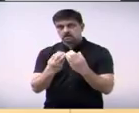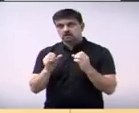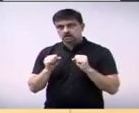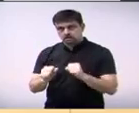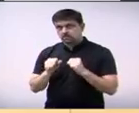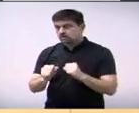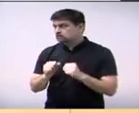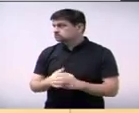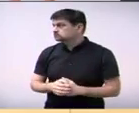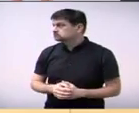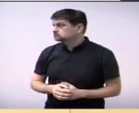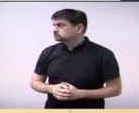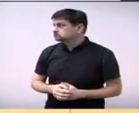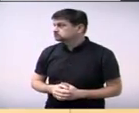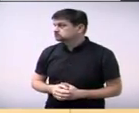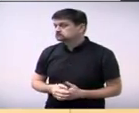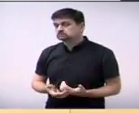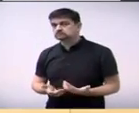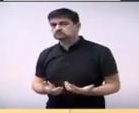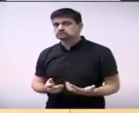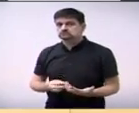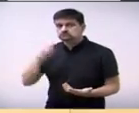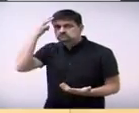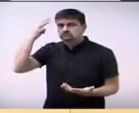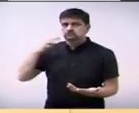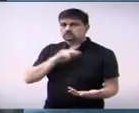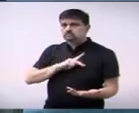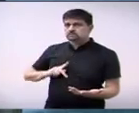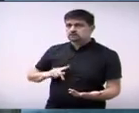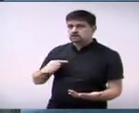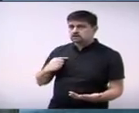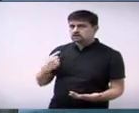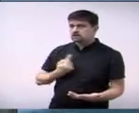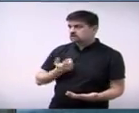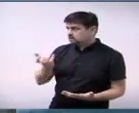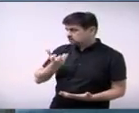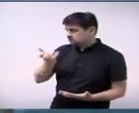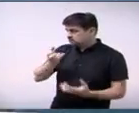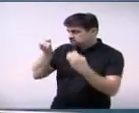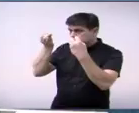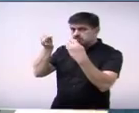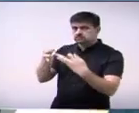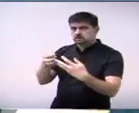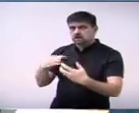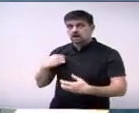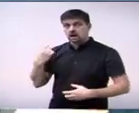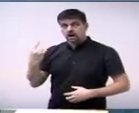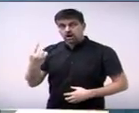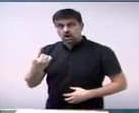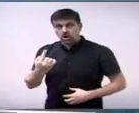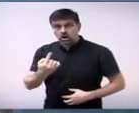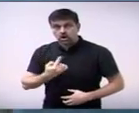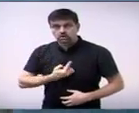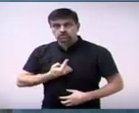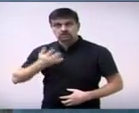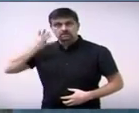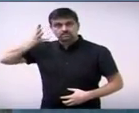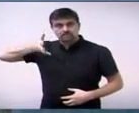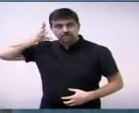122 segundo a mesa meu entorno nós estamos eu só quero colocar que nós estamos em palavra livre